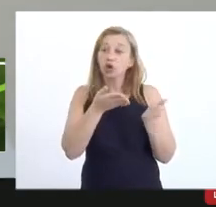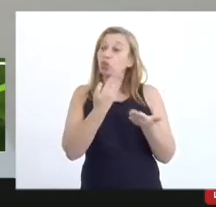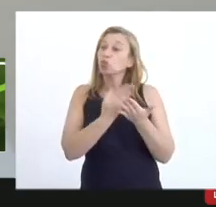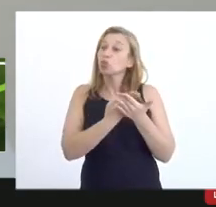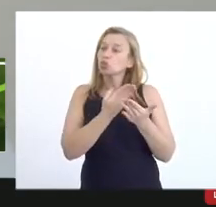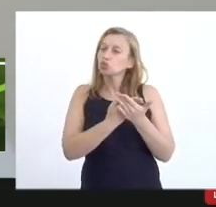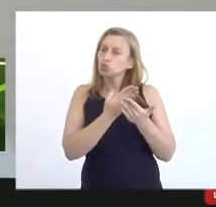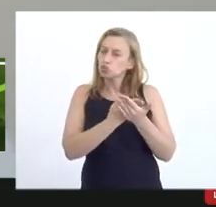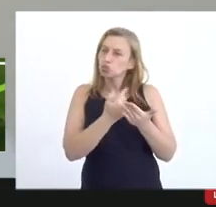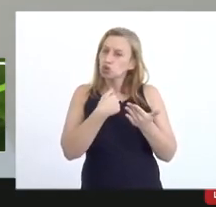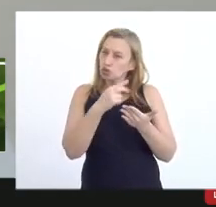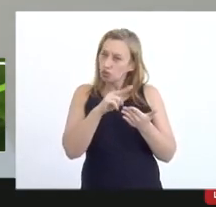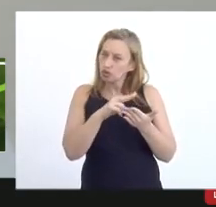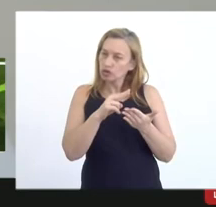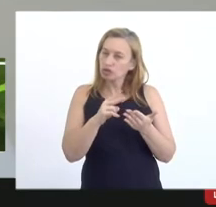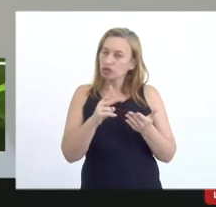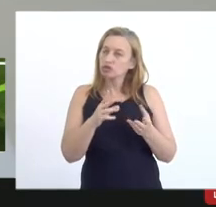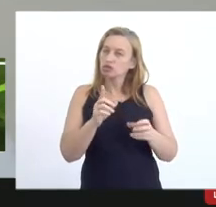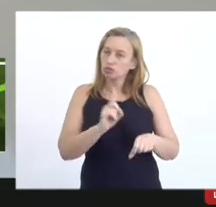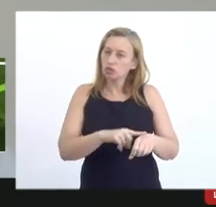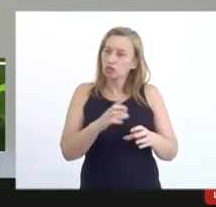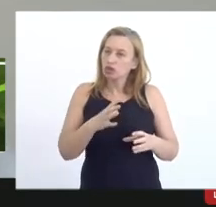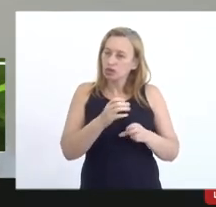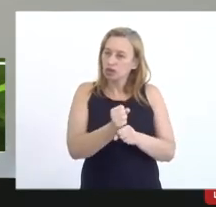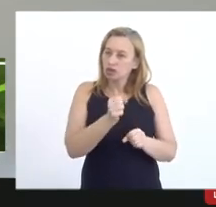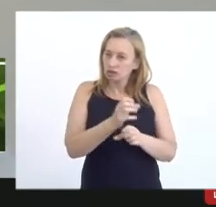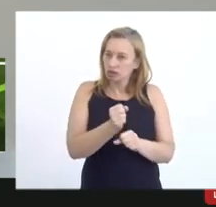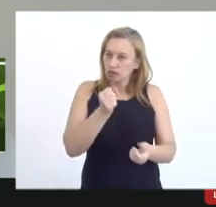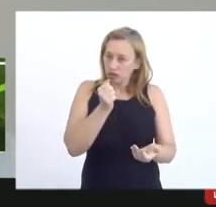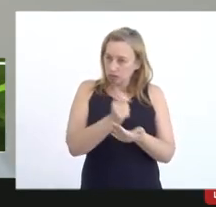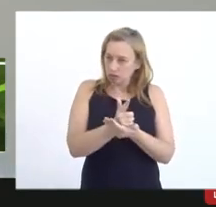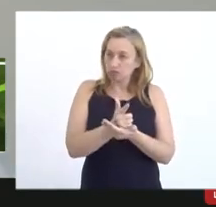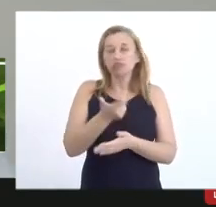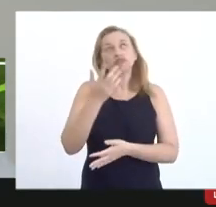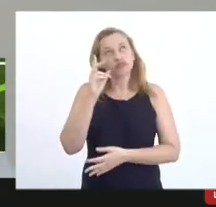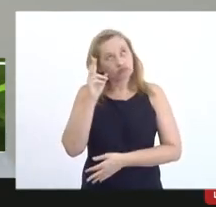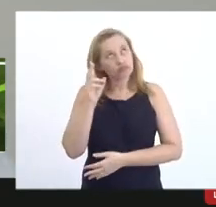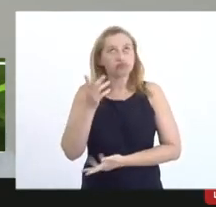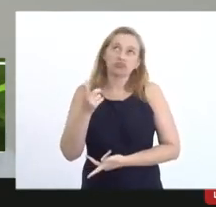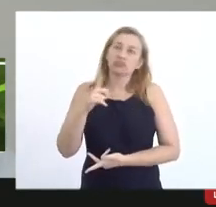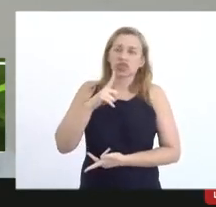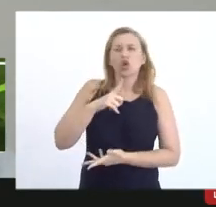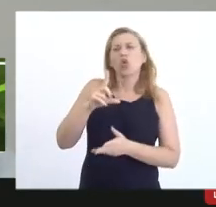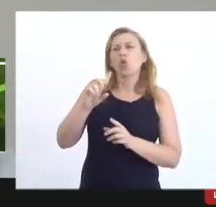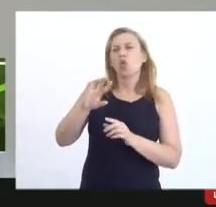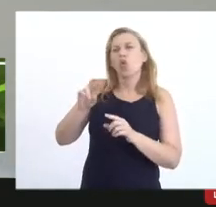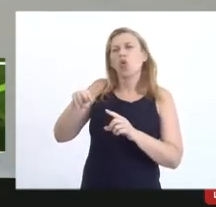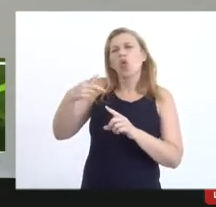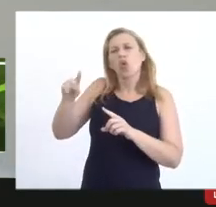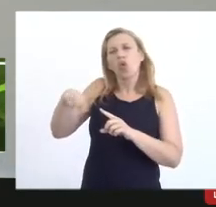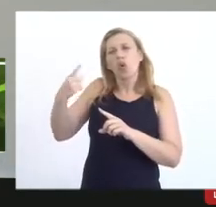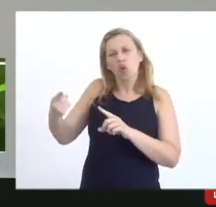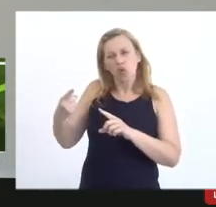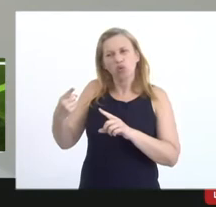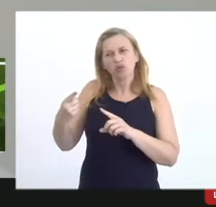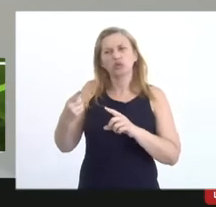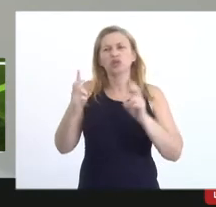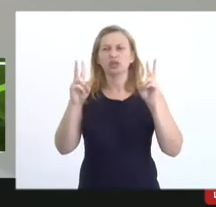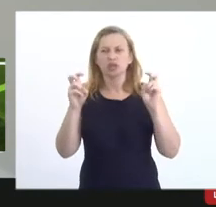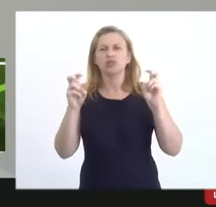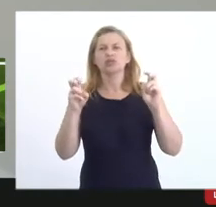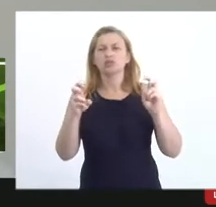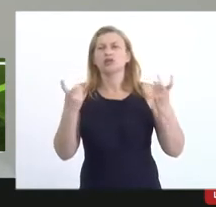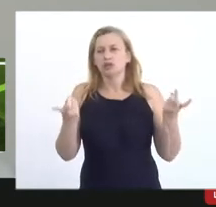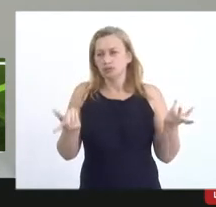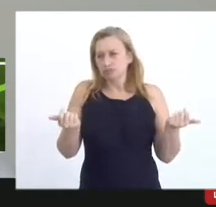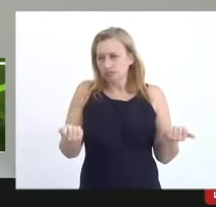aqui na prestação de contas eu sei que tem outras matérias que também são objeto de accountability a